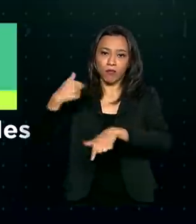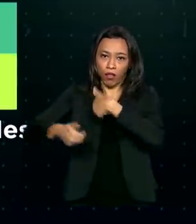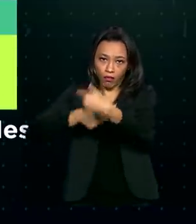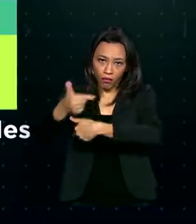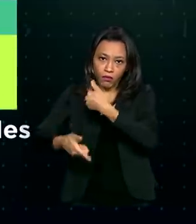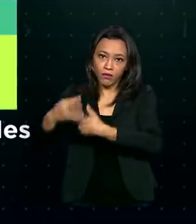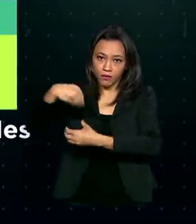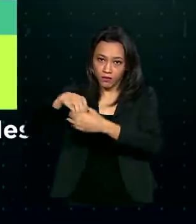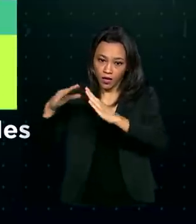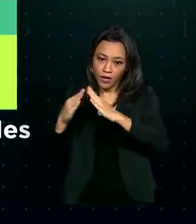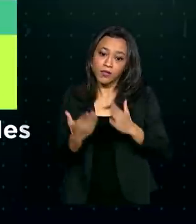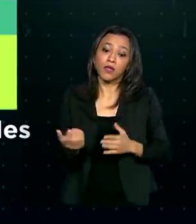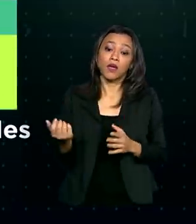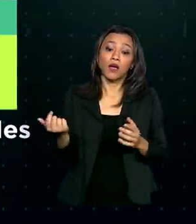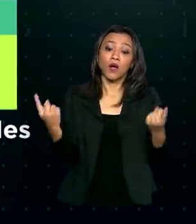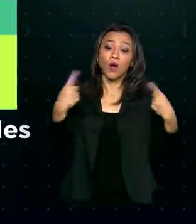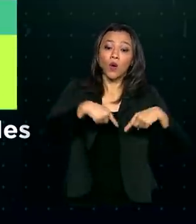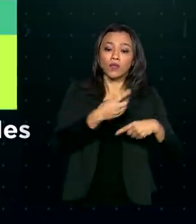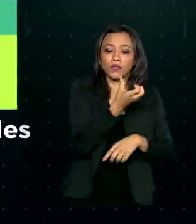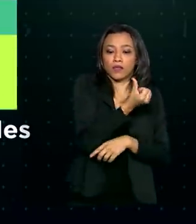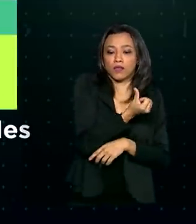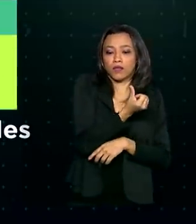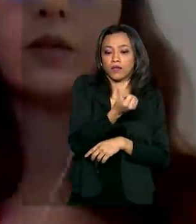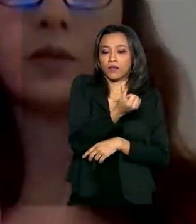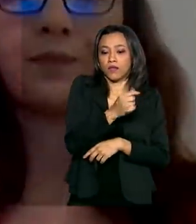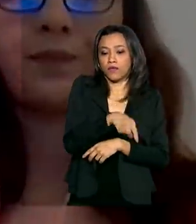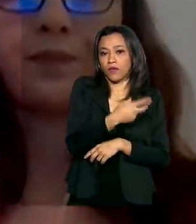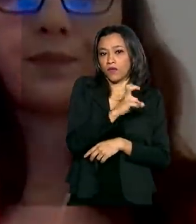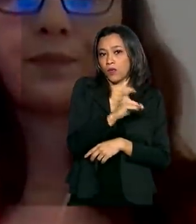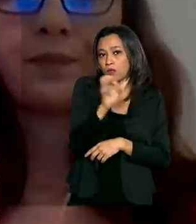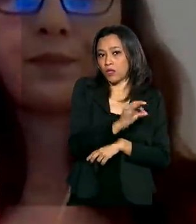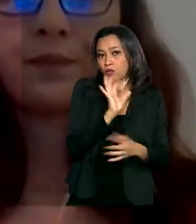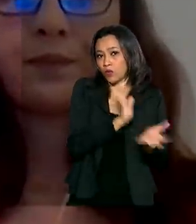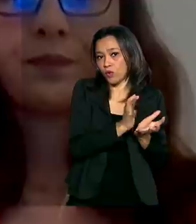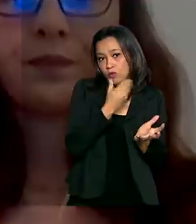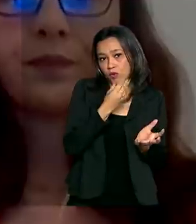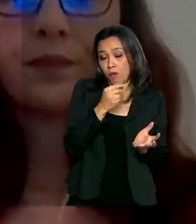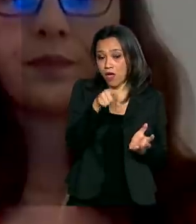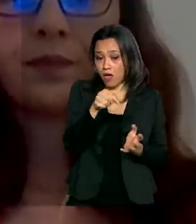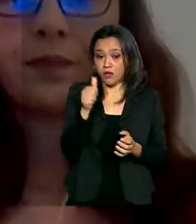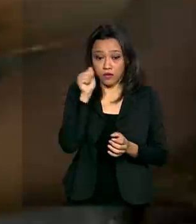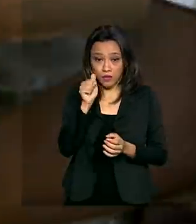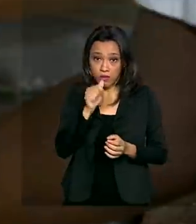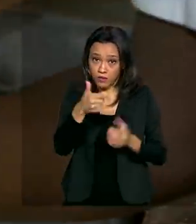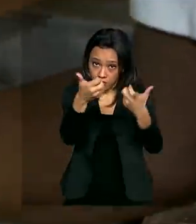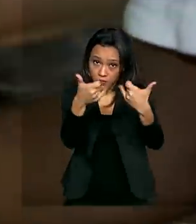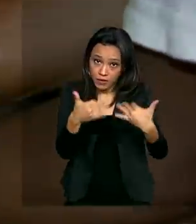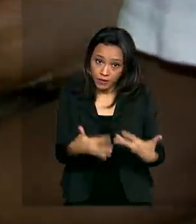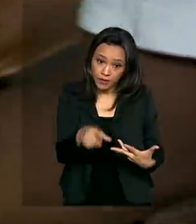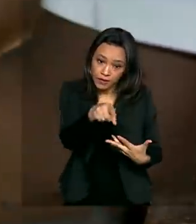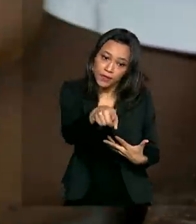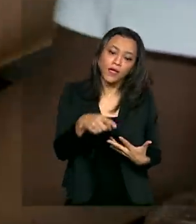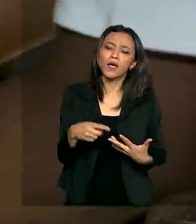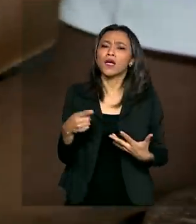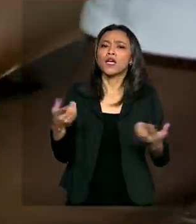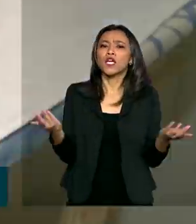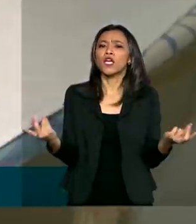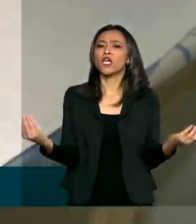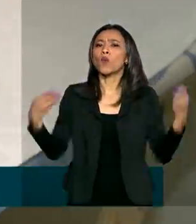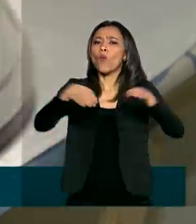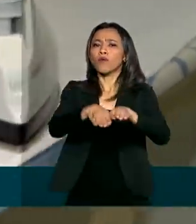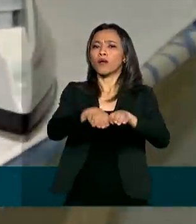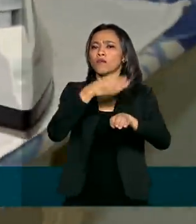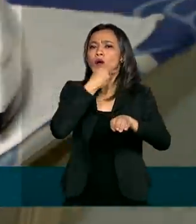contra 66,5% deles. Esta especialista afirma que a igualdade de gênero só vai existir